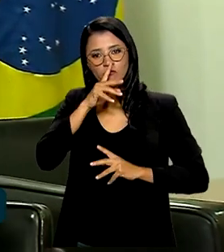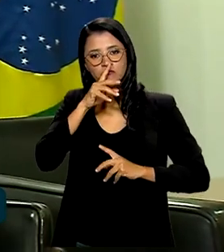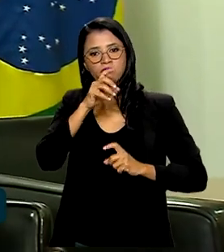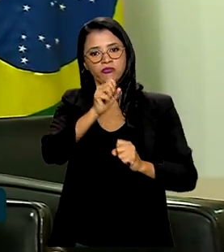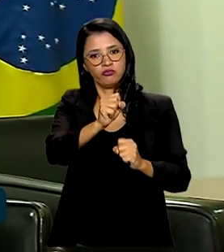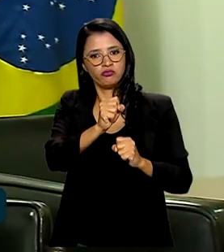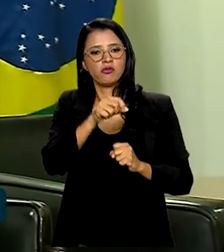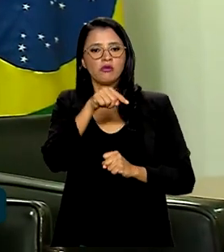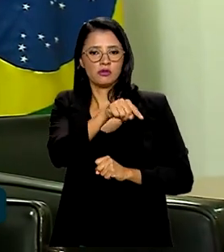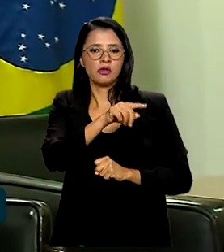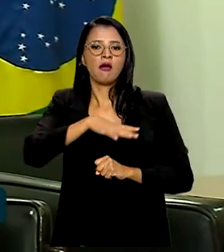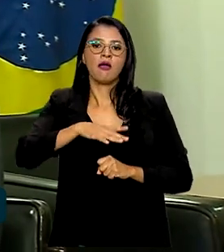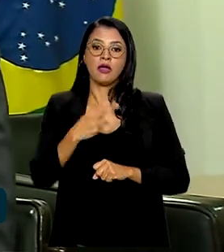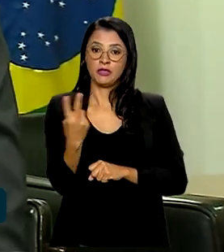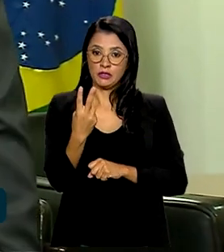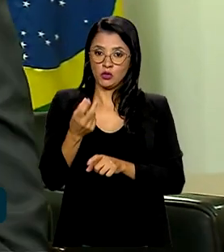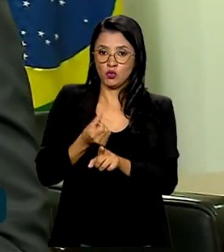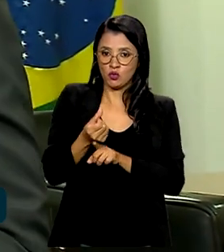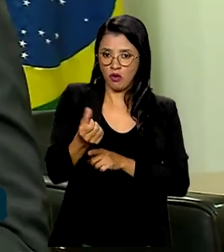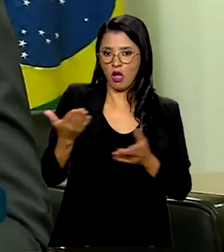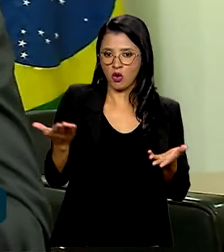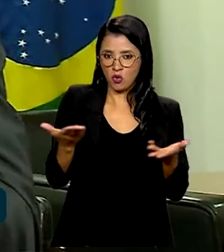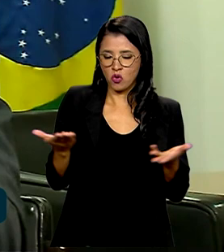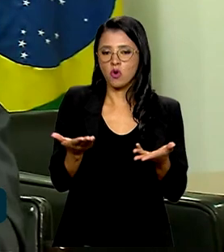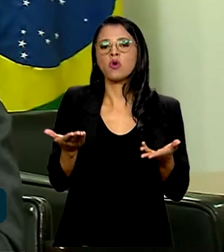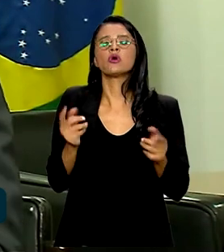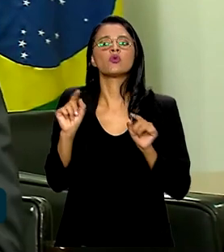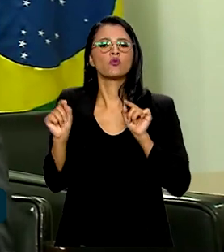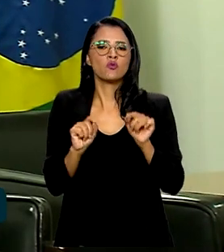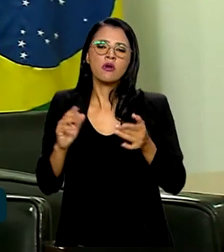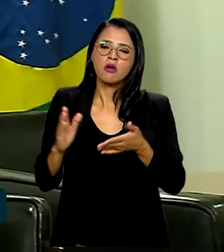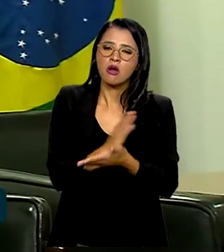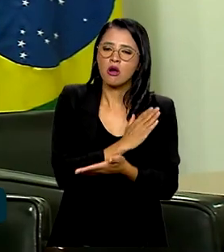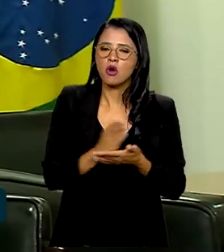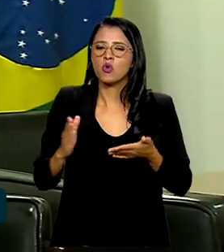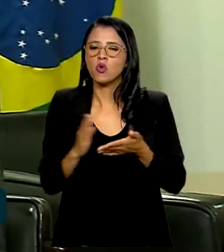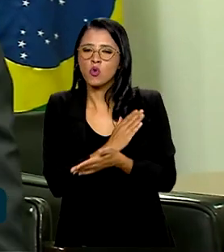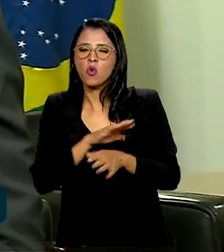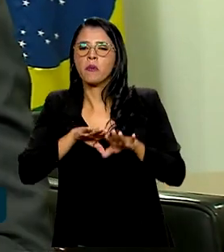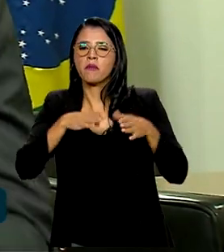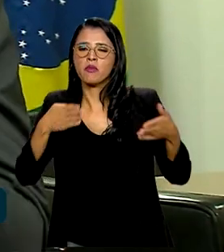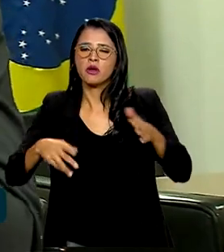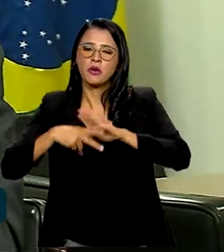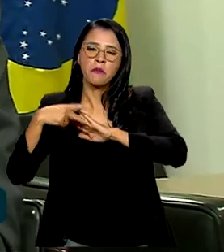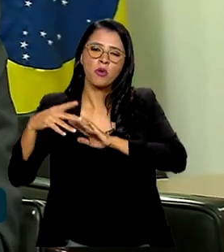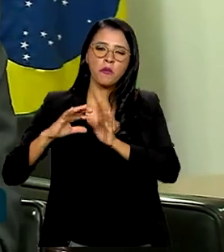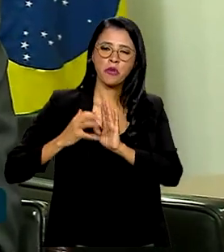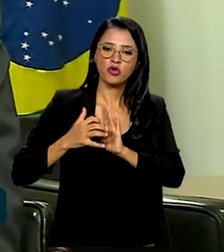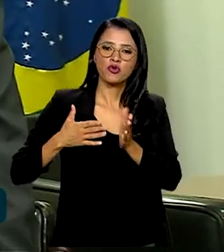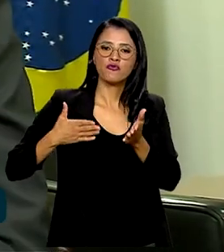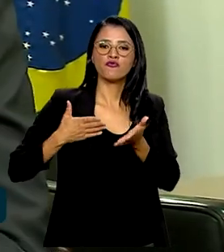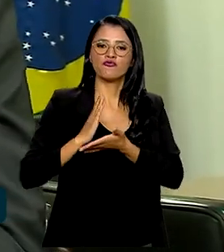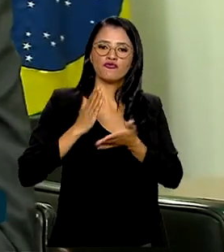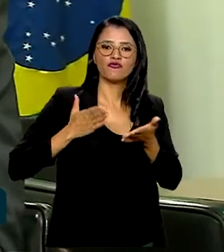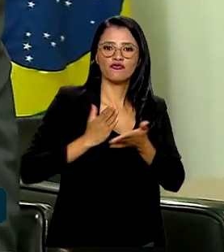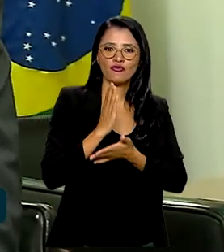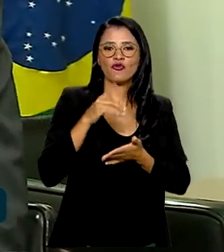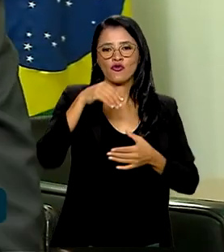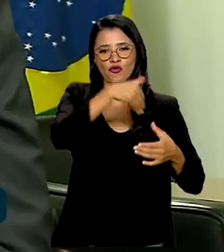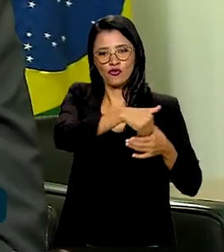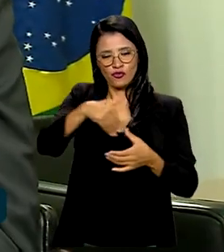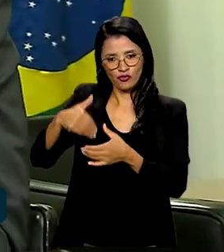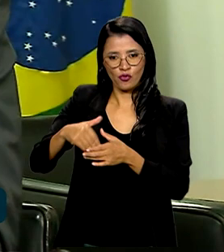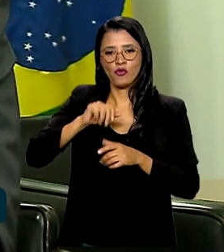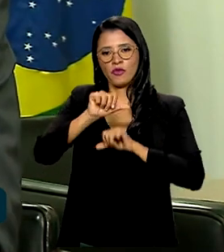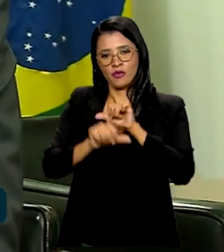nesse segundo turno do campeonato para algumas bancadas de partidos que votaram na reforma tributária, já